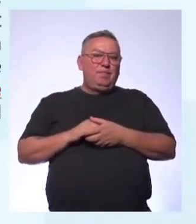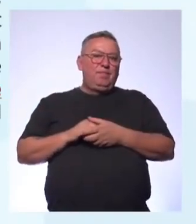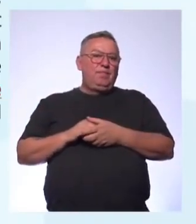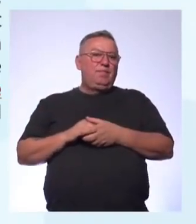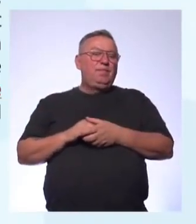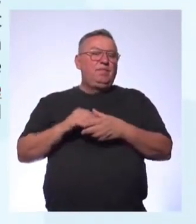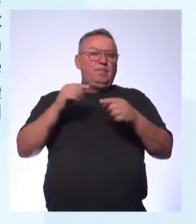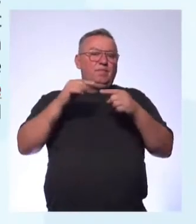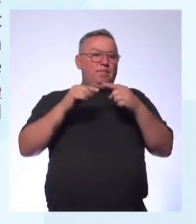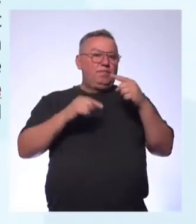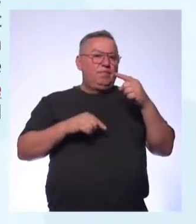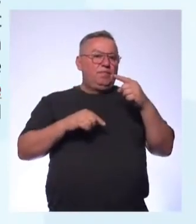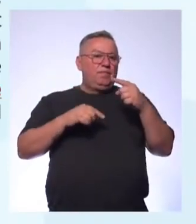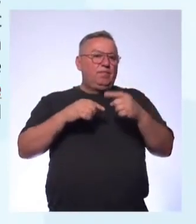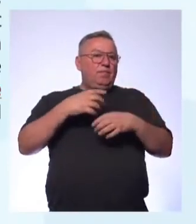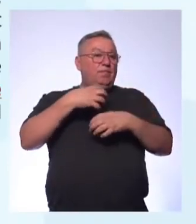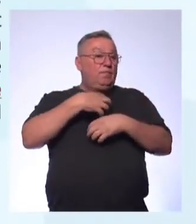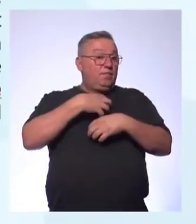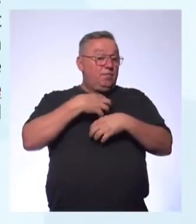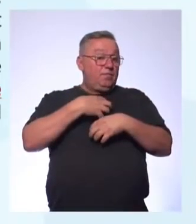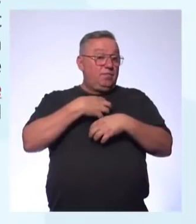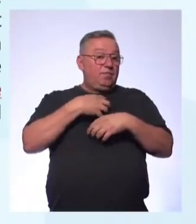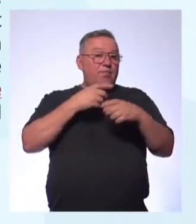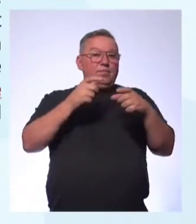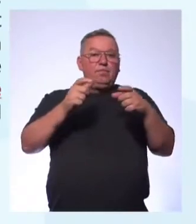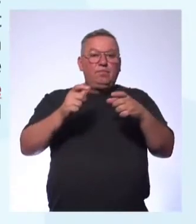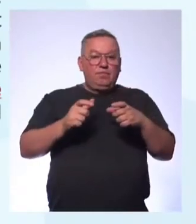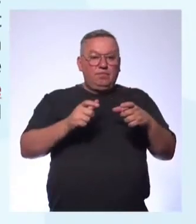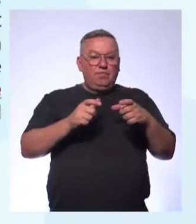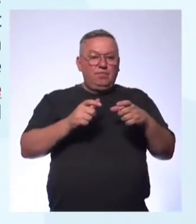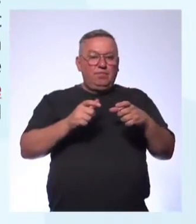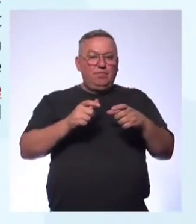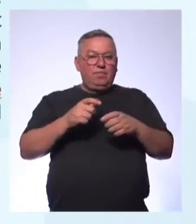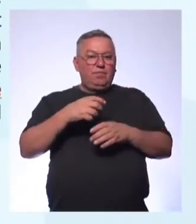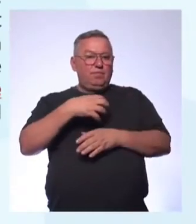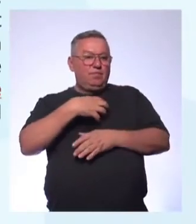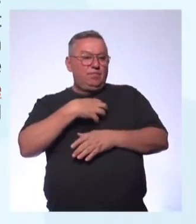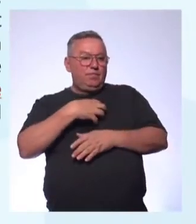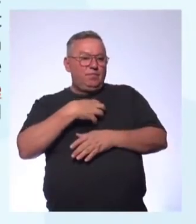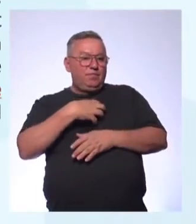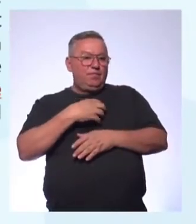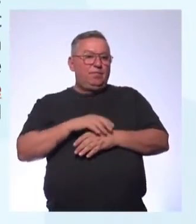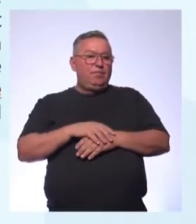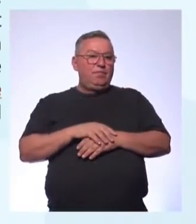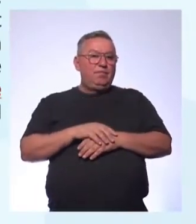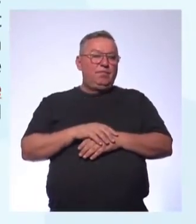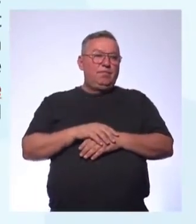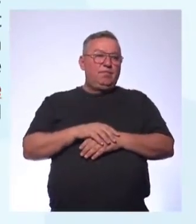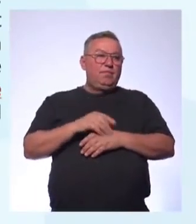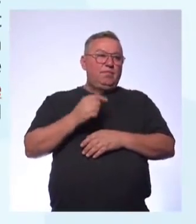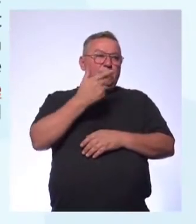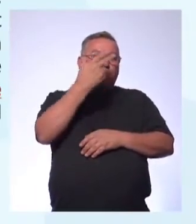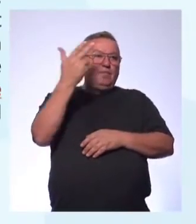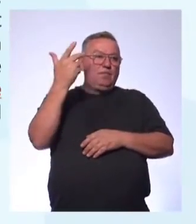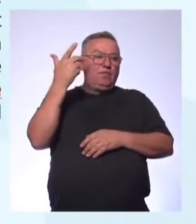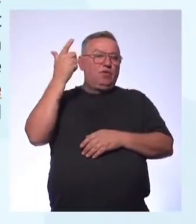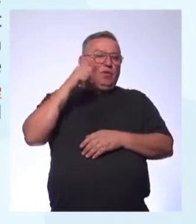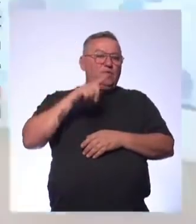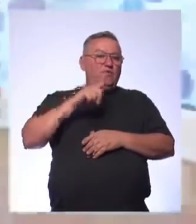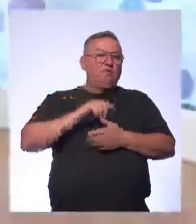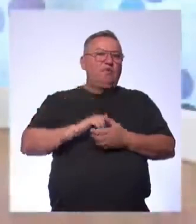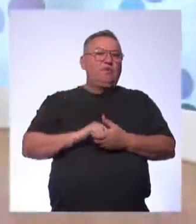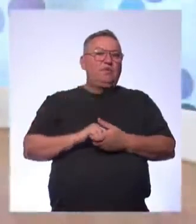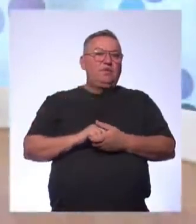Inapropriado Ocupation Ocupação Areas Áreas Situations Natural disasters Desastres